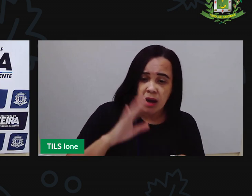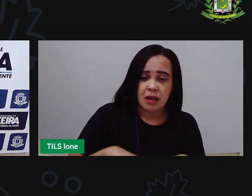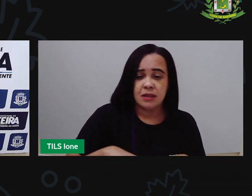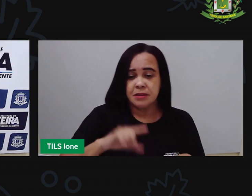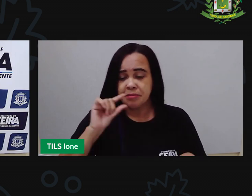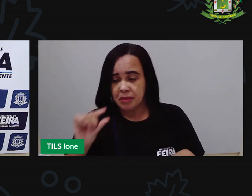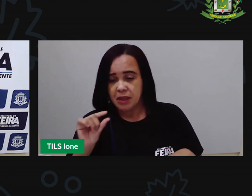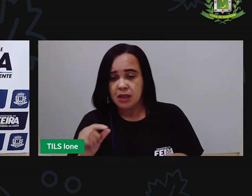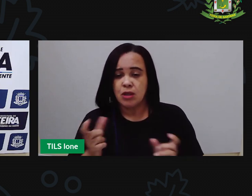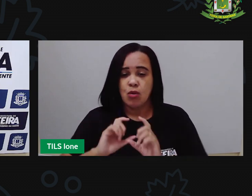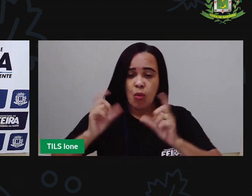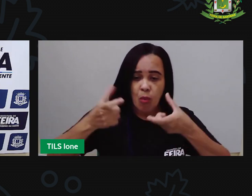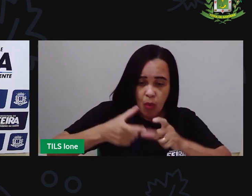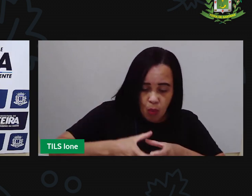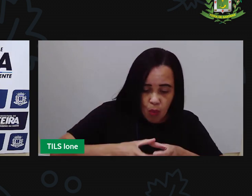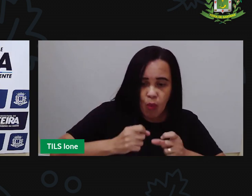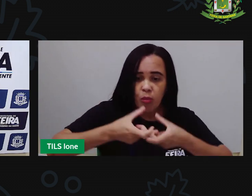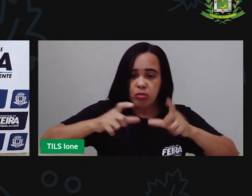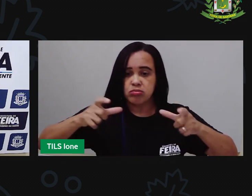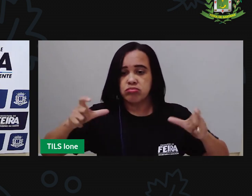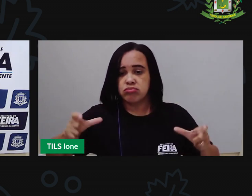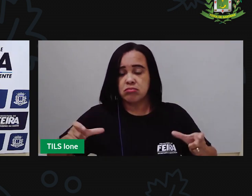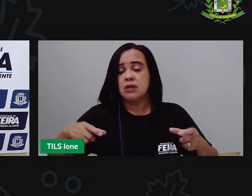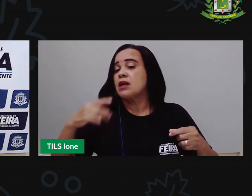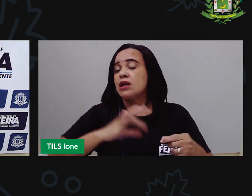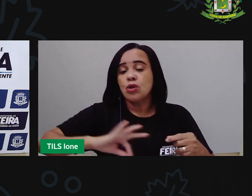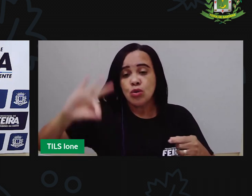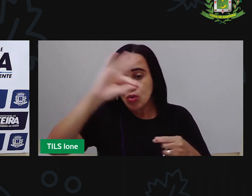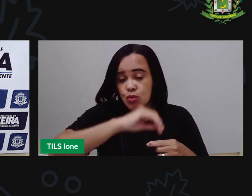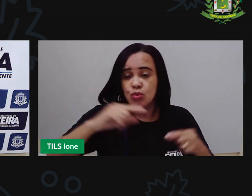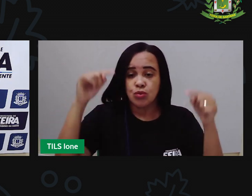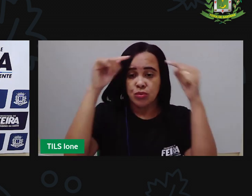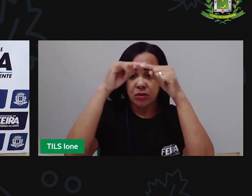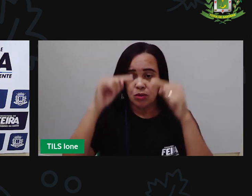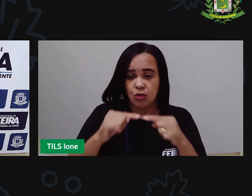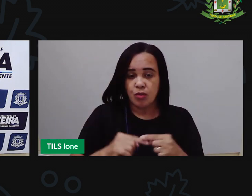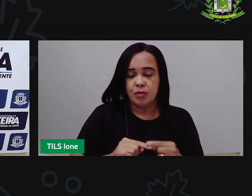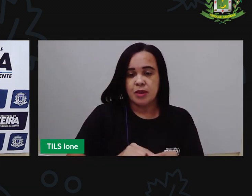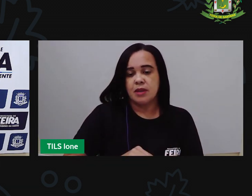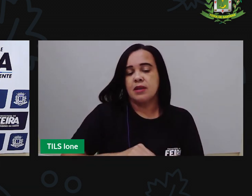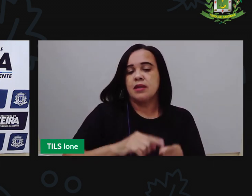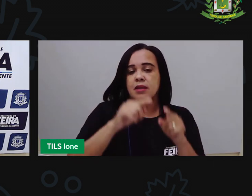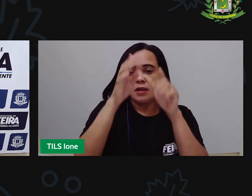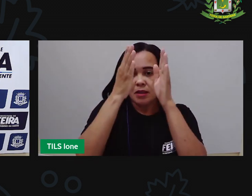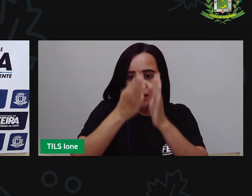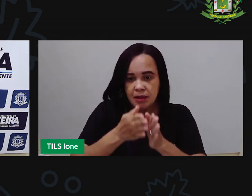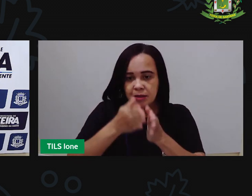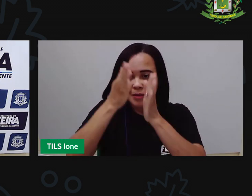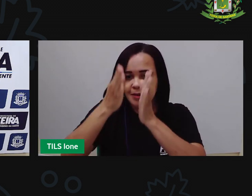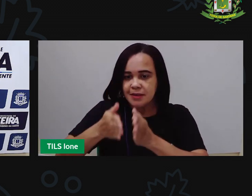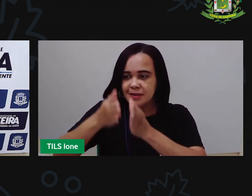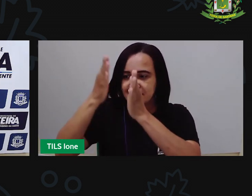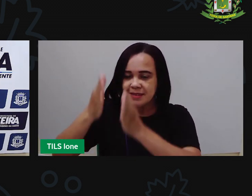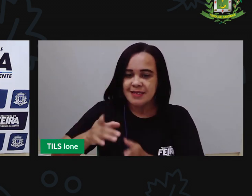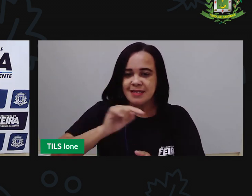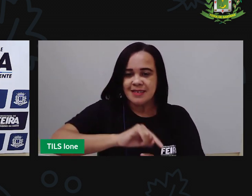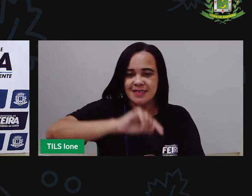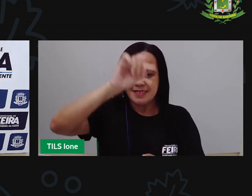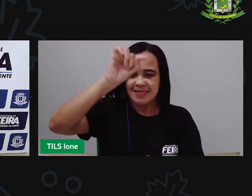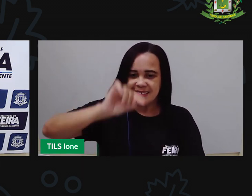que pode ser representada usando um gráfico que você vai fazer uma leitura rápida para interpretar